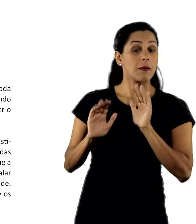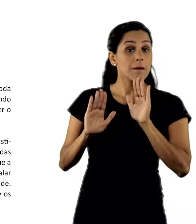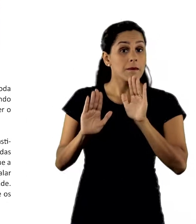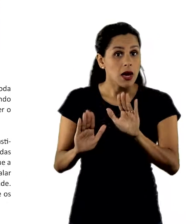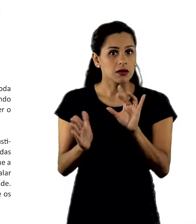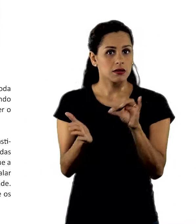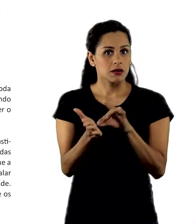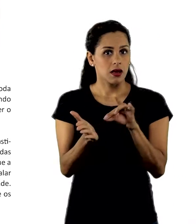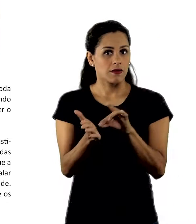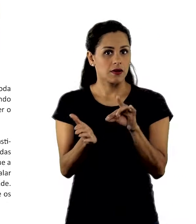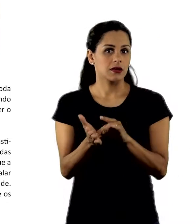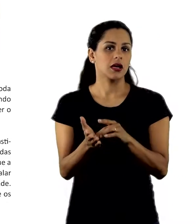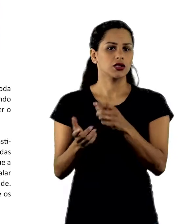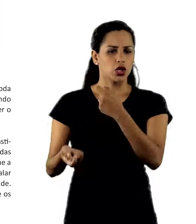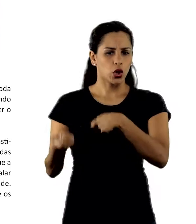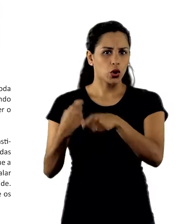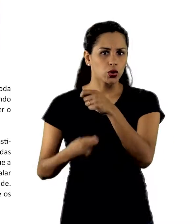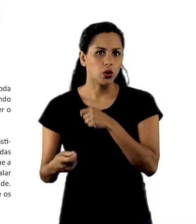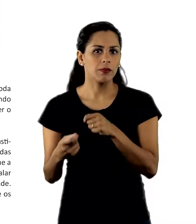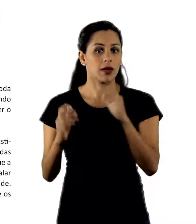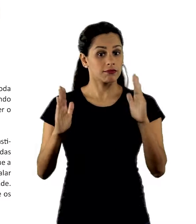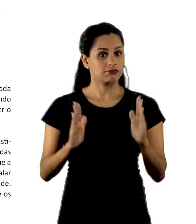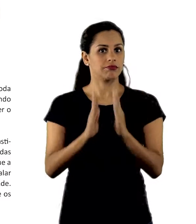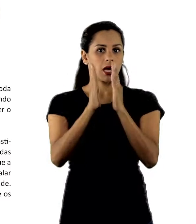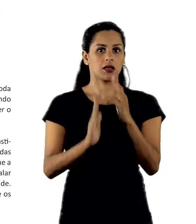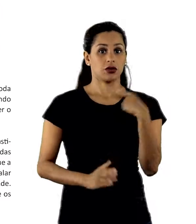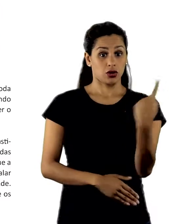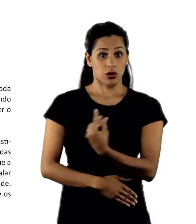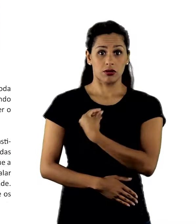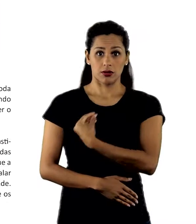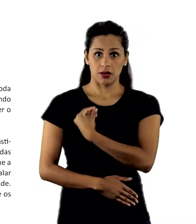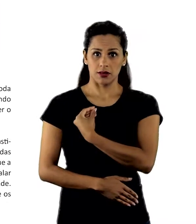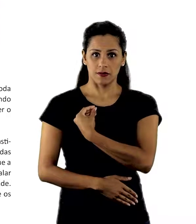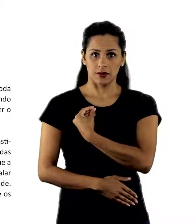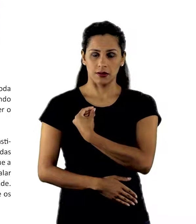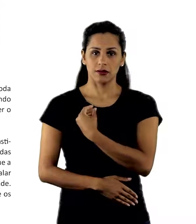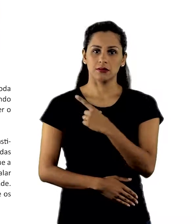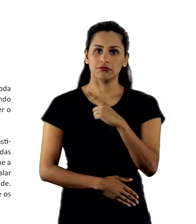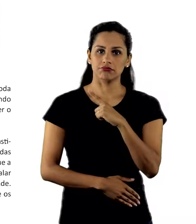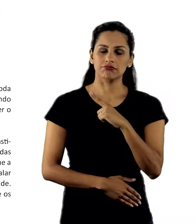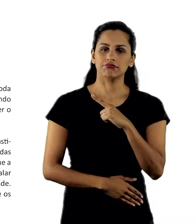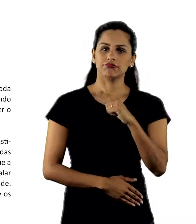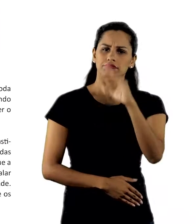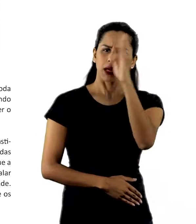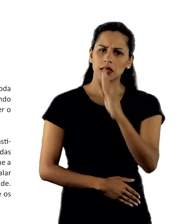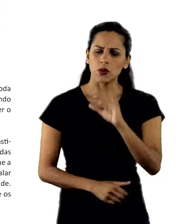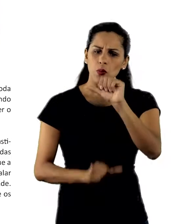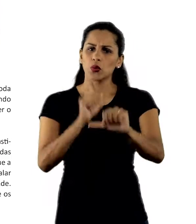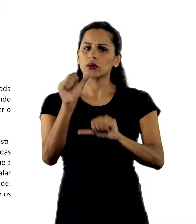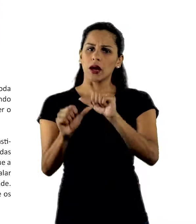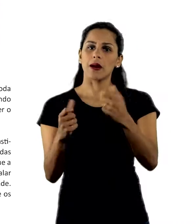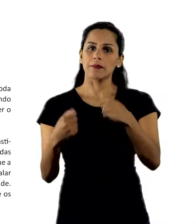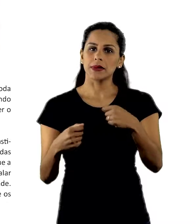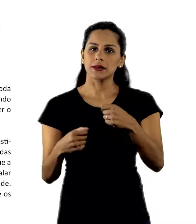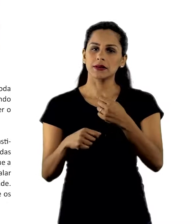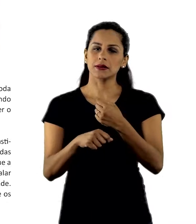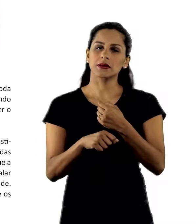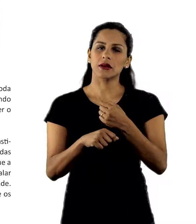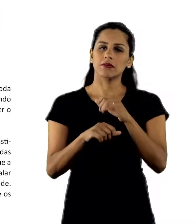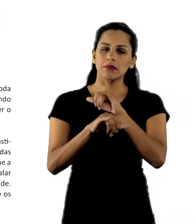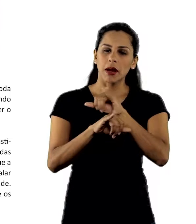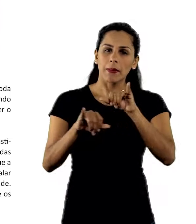Só que a economia afeta profundamente as nossas vidas. Para o país mudar, temos que democratizar essa conversa.